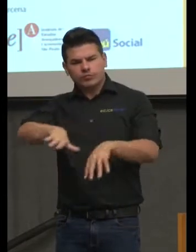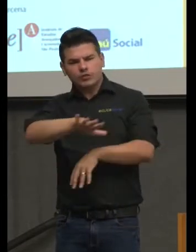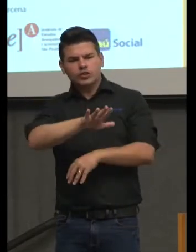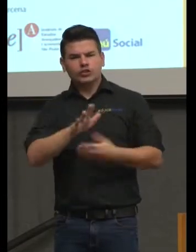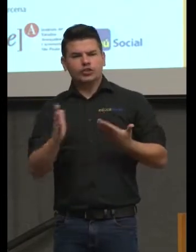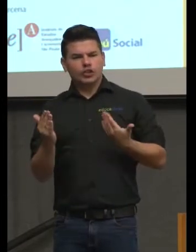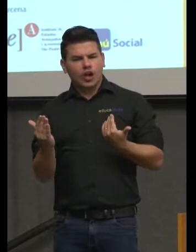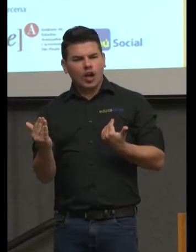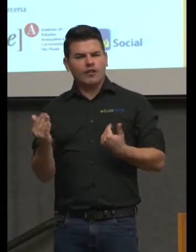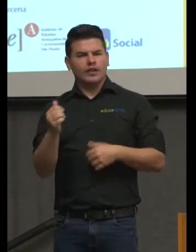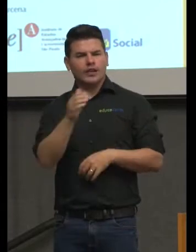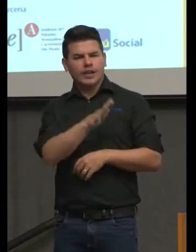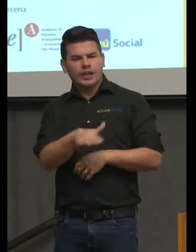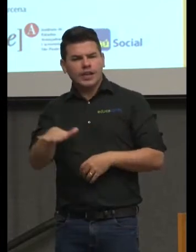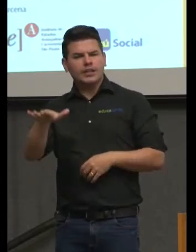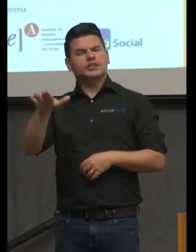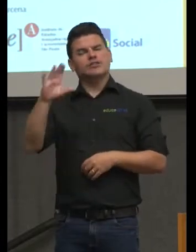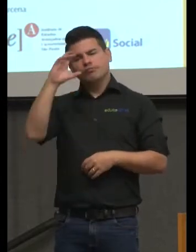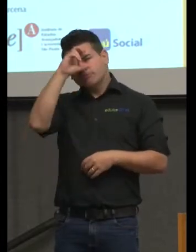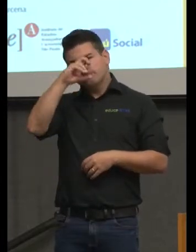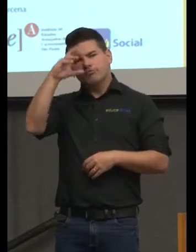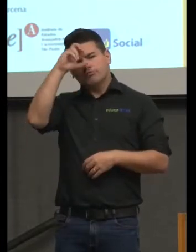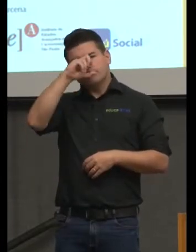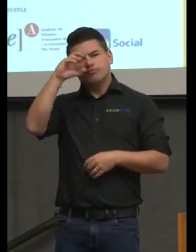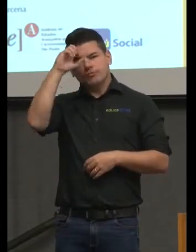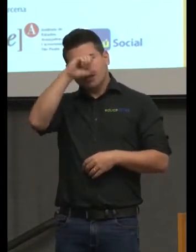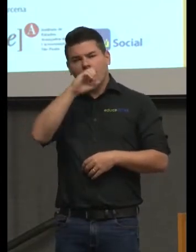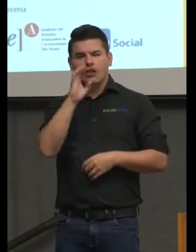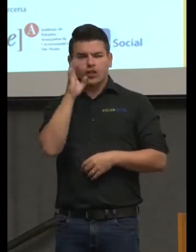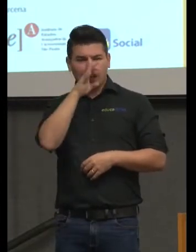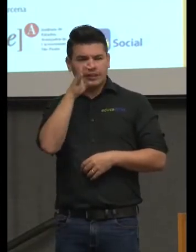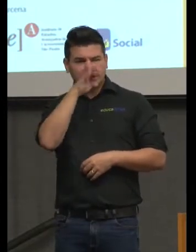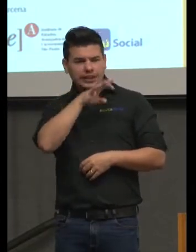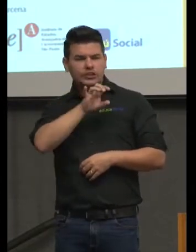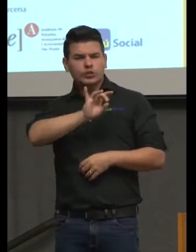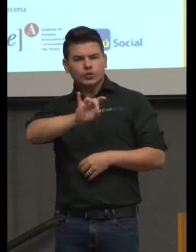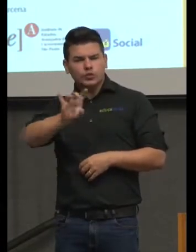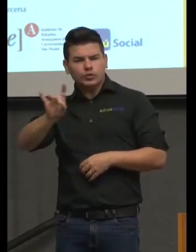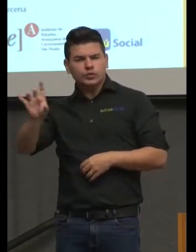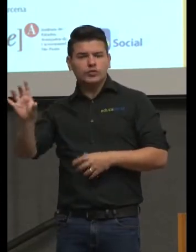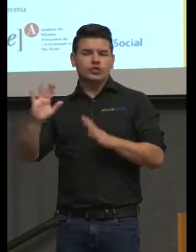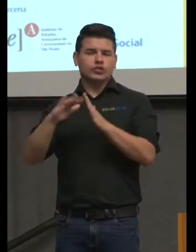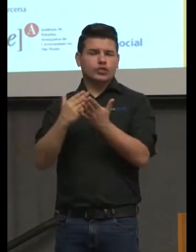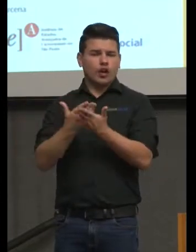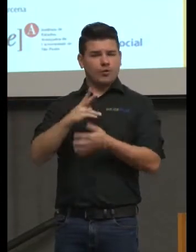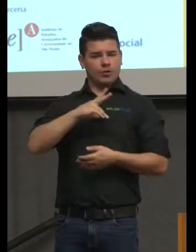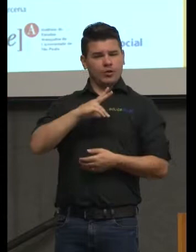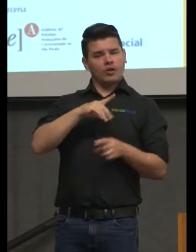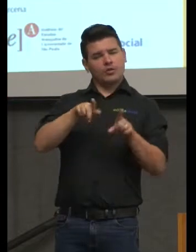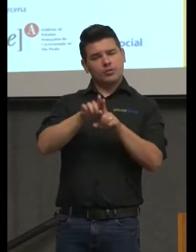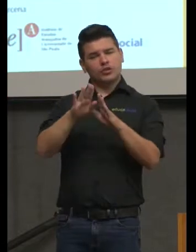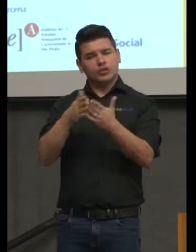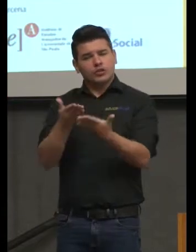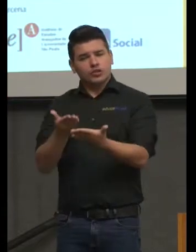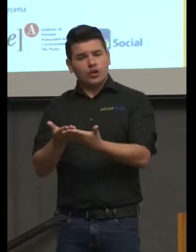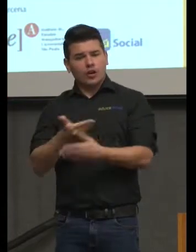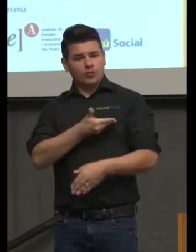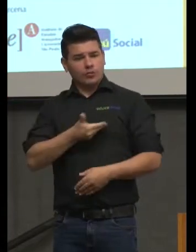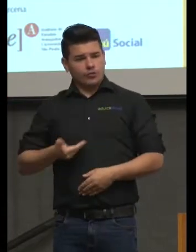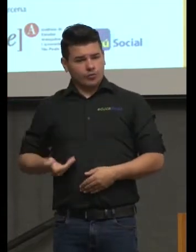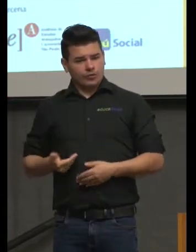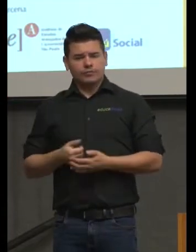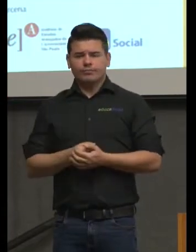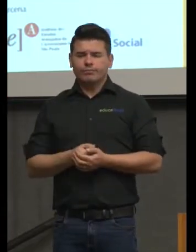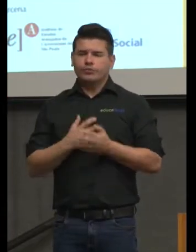adolescentes, das crianças e dos jovens que fazem parte das escolas, das escolas públicas, privadas. Então, que nós tenhamos